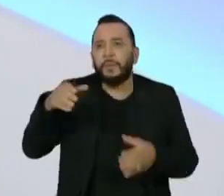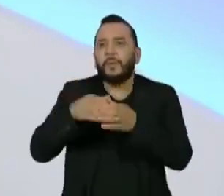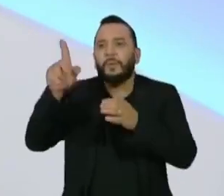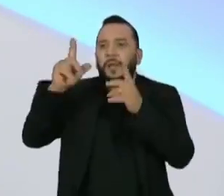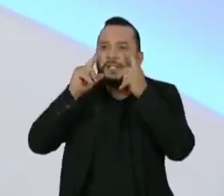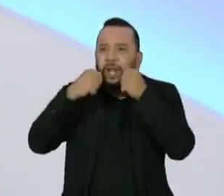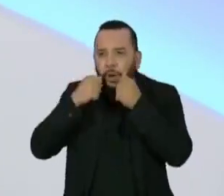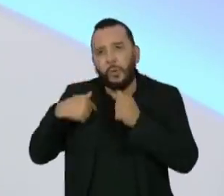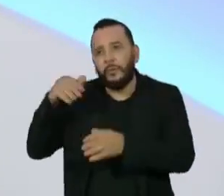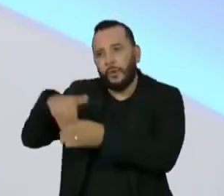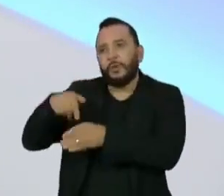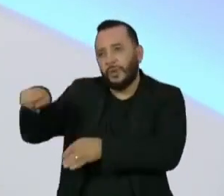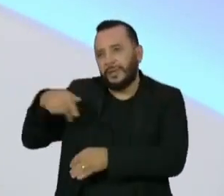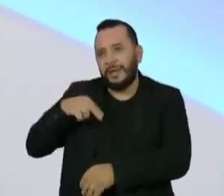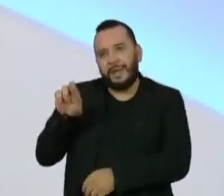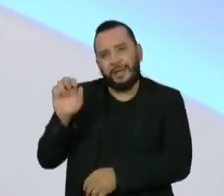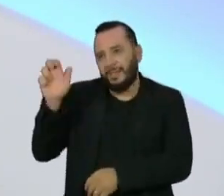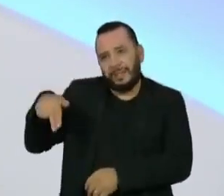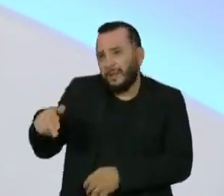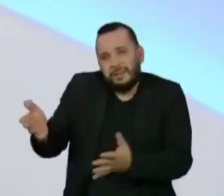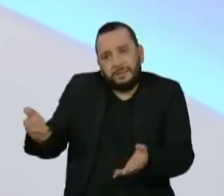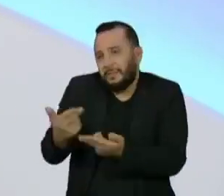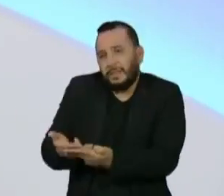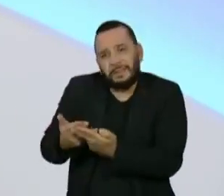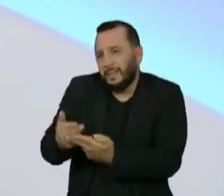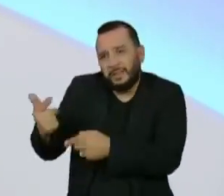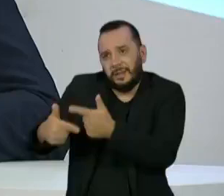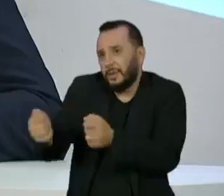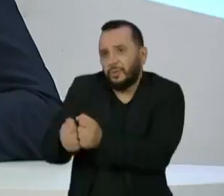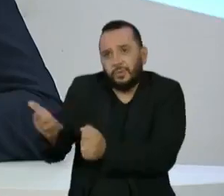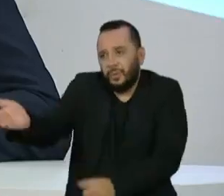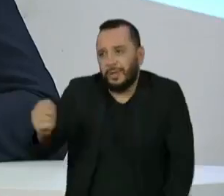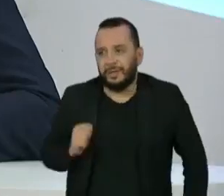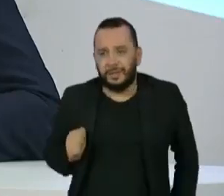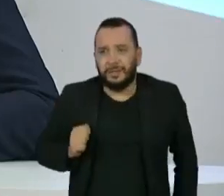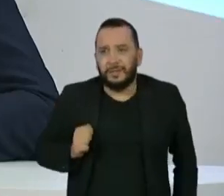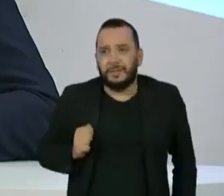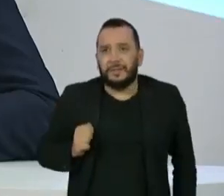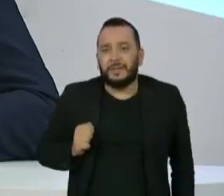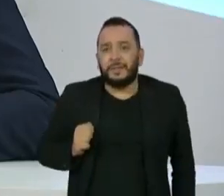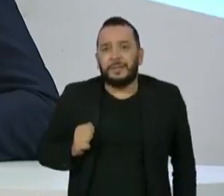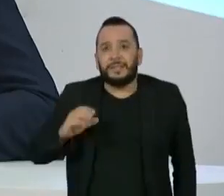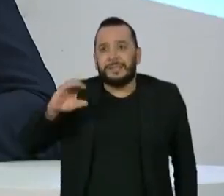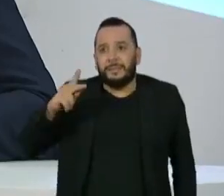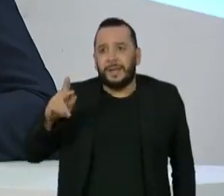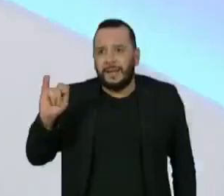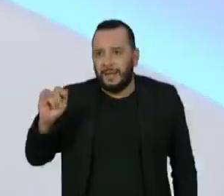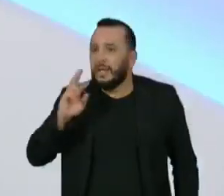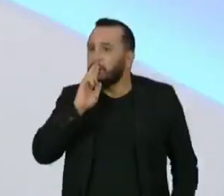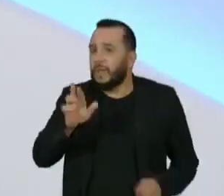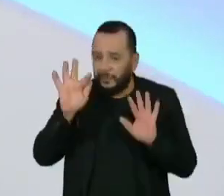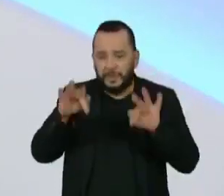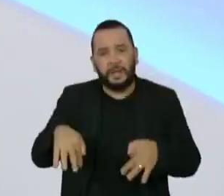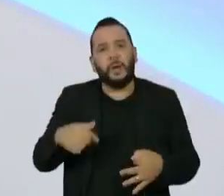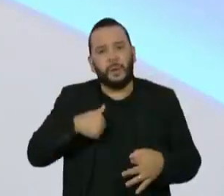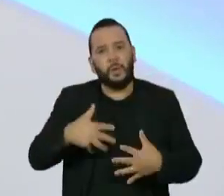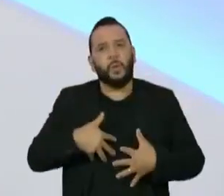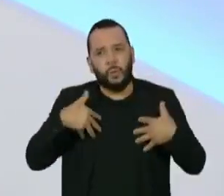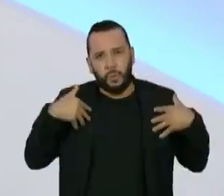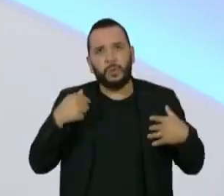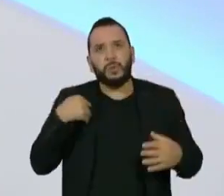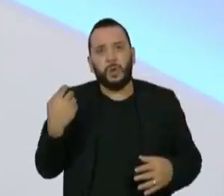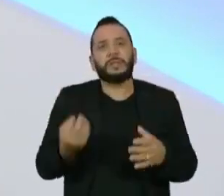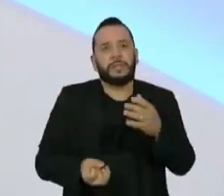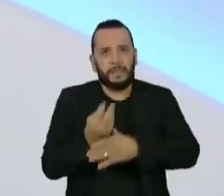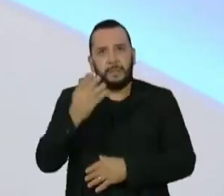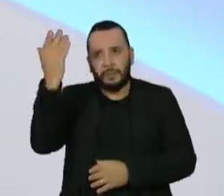Renan Calheiros lá. E se colocou, eu tenho que trabalhar com ele para chegar no resultado. E o resultado final da CPI me orgulha. Nós conseguimos produzir prova, nós